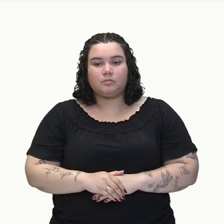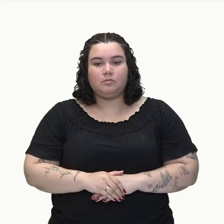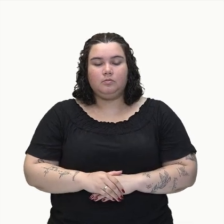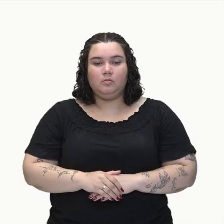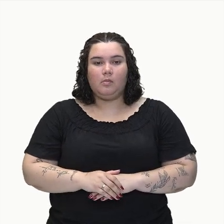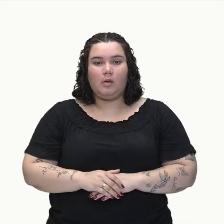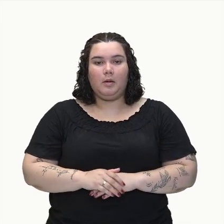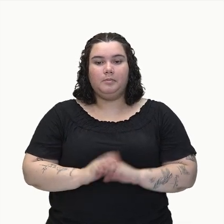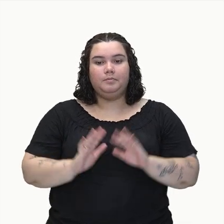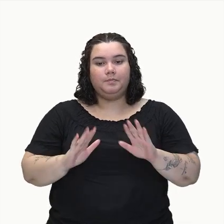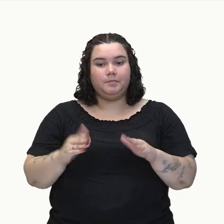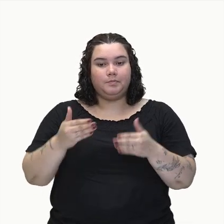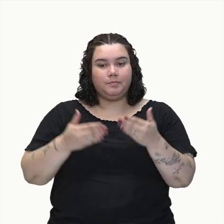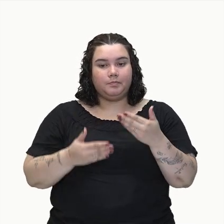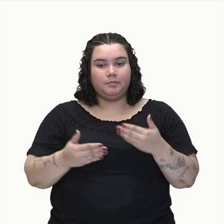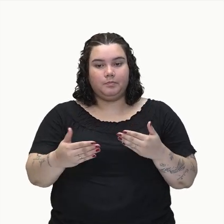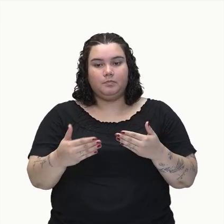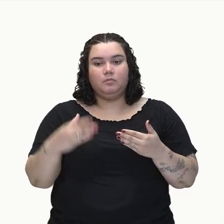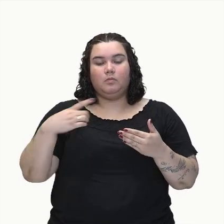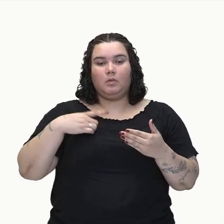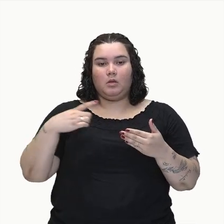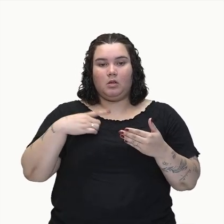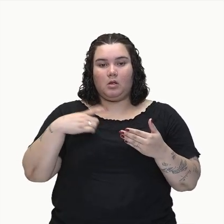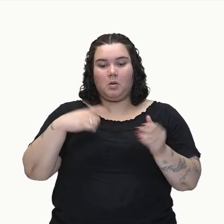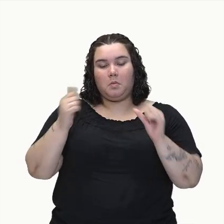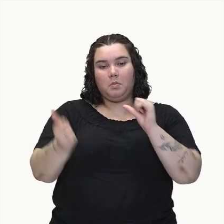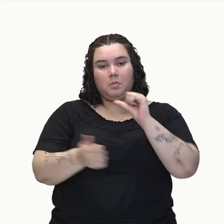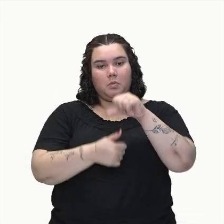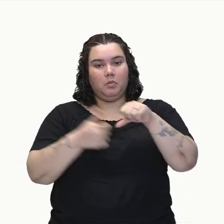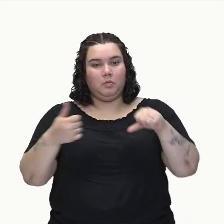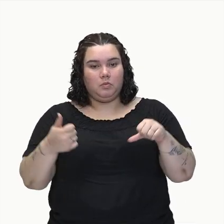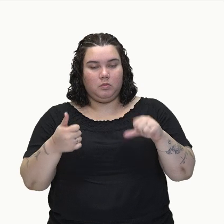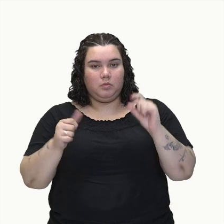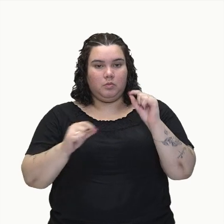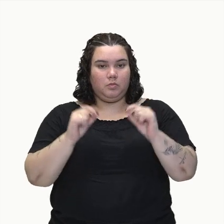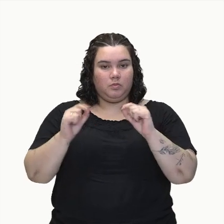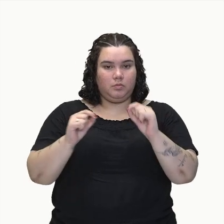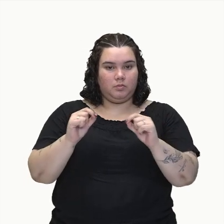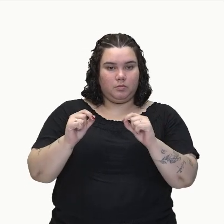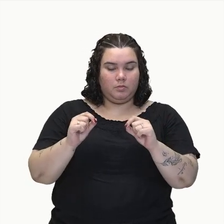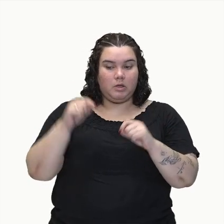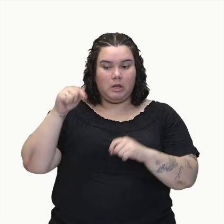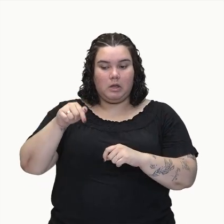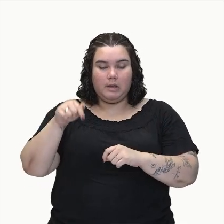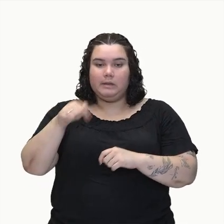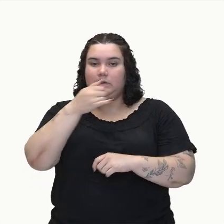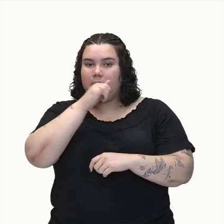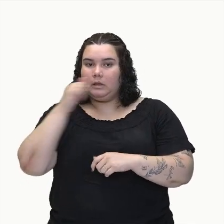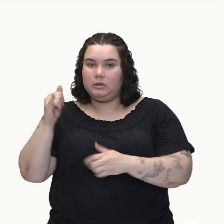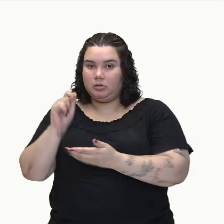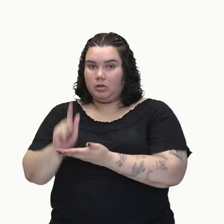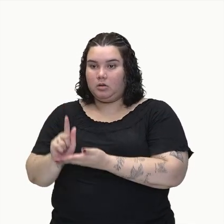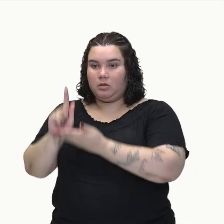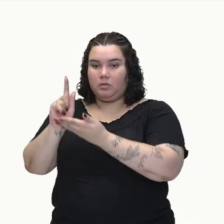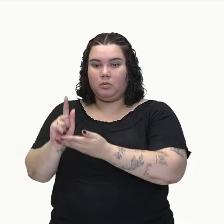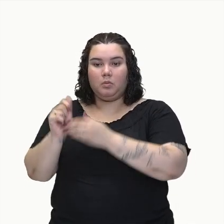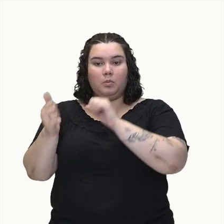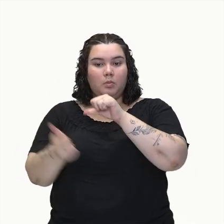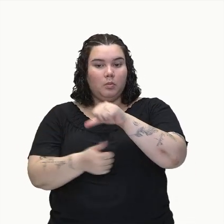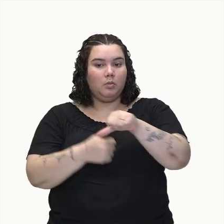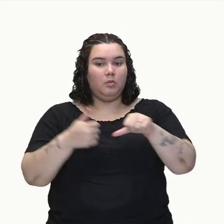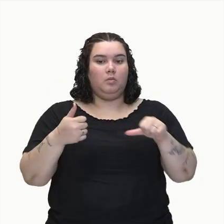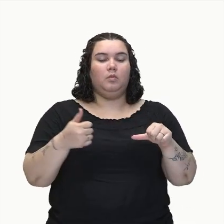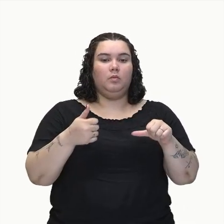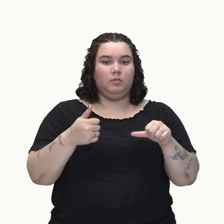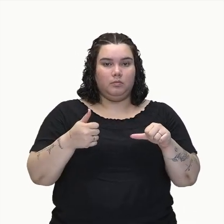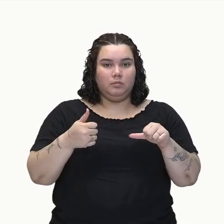Depois, isso vai ser convertido, olha só aqui a palavra, se converte, se transforma. Transforma, lembra que